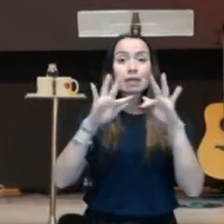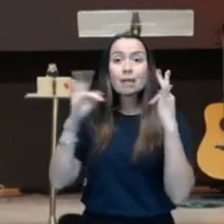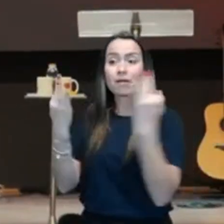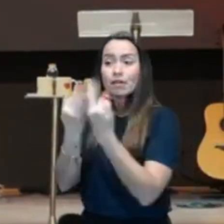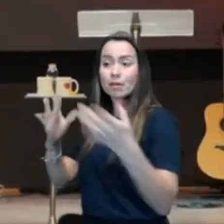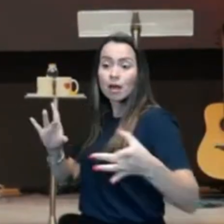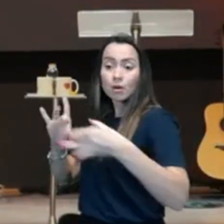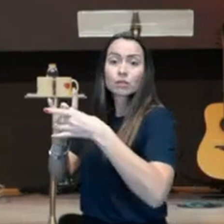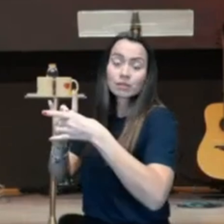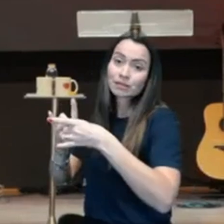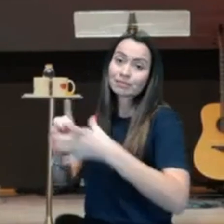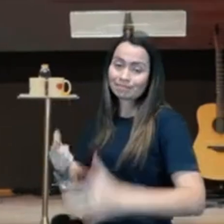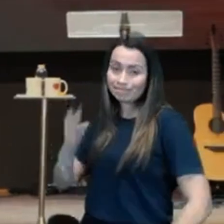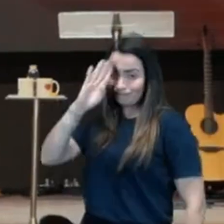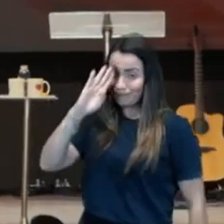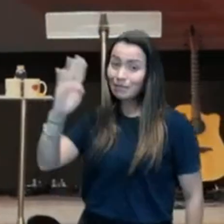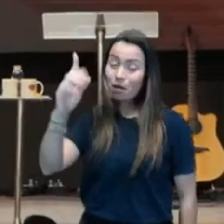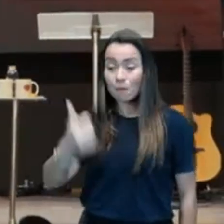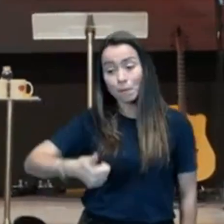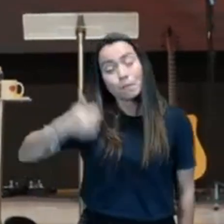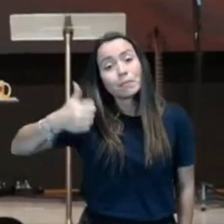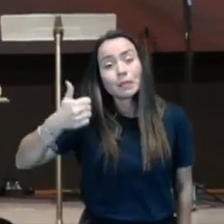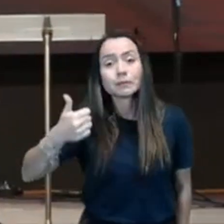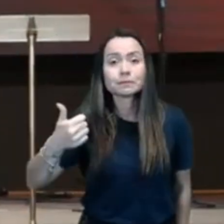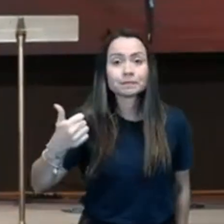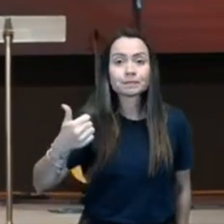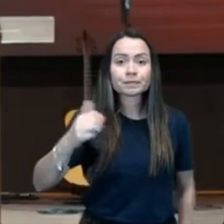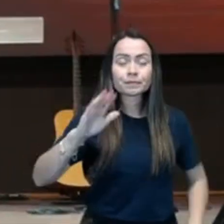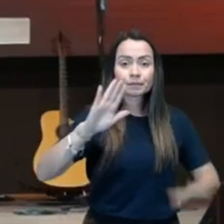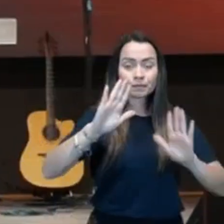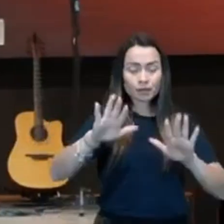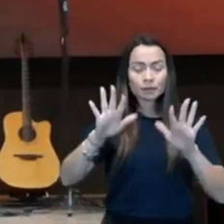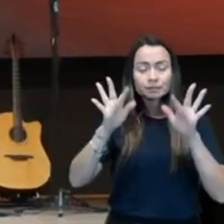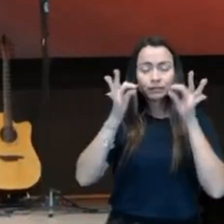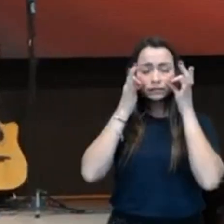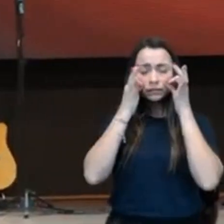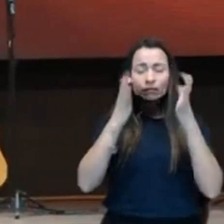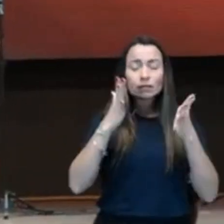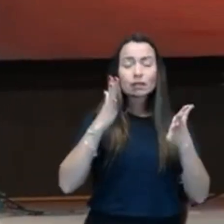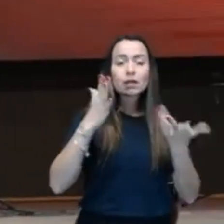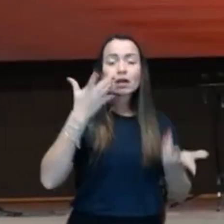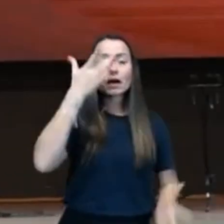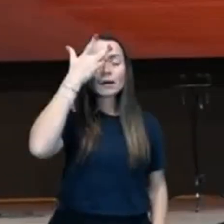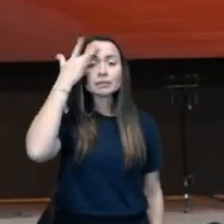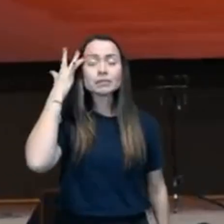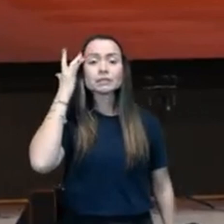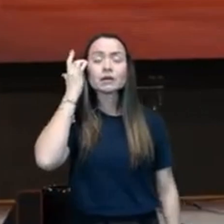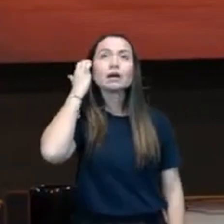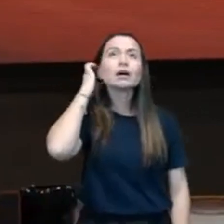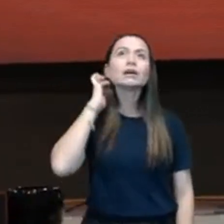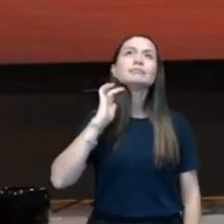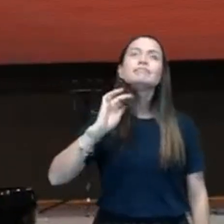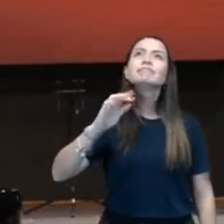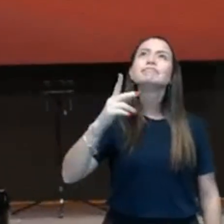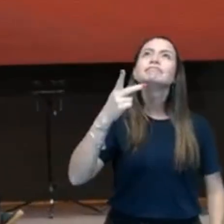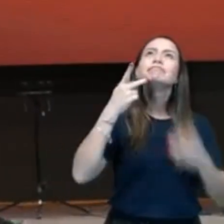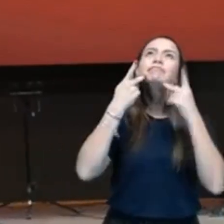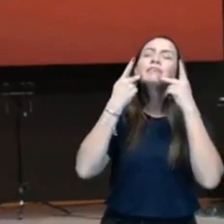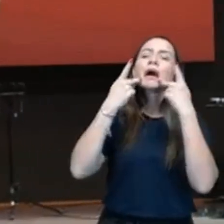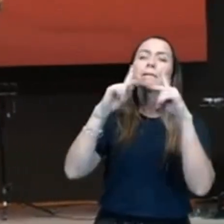um pregador, um grande pregador, um maior pregador da sua, da sua geração,